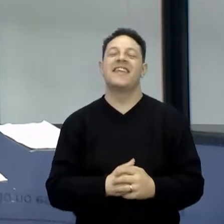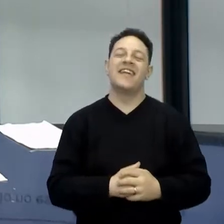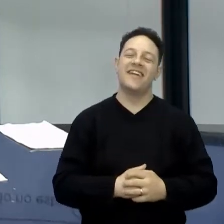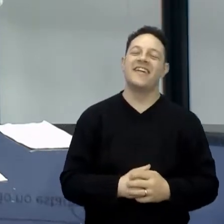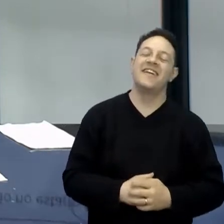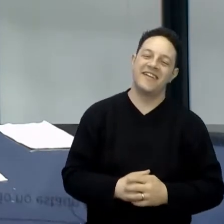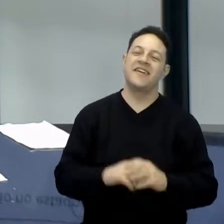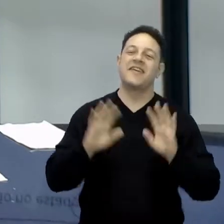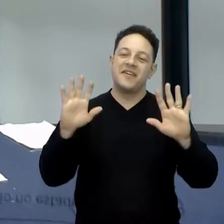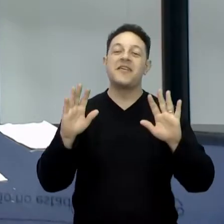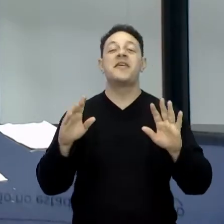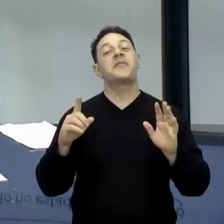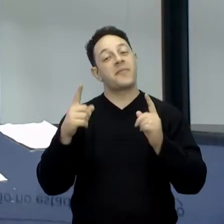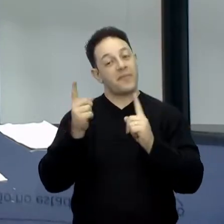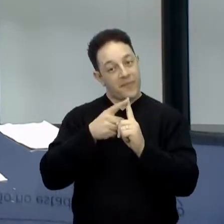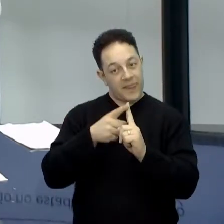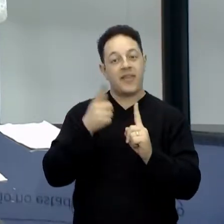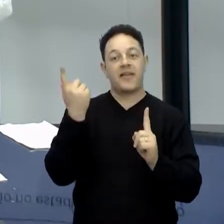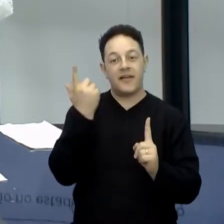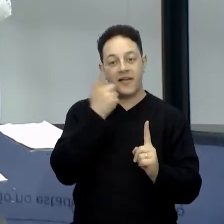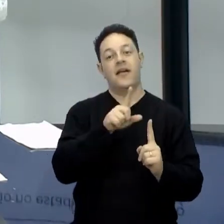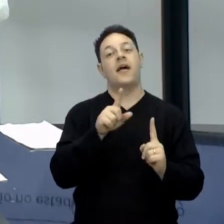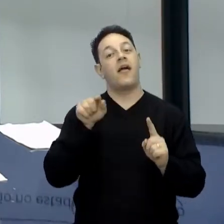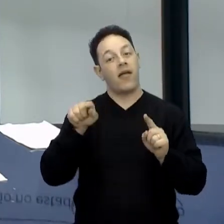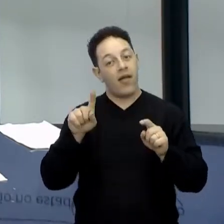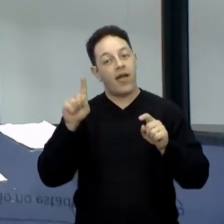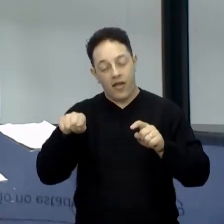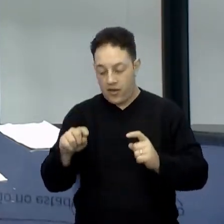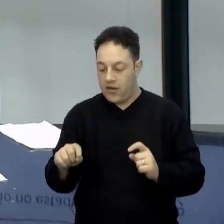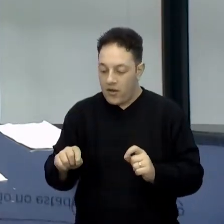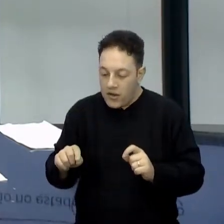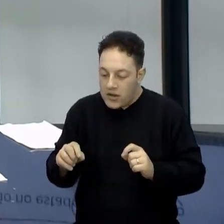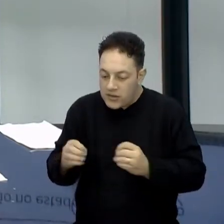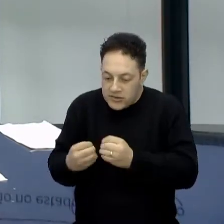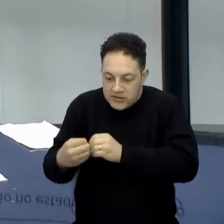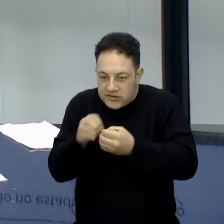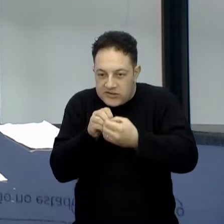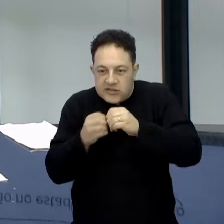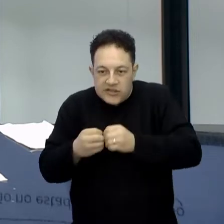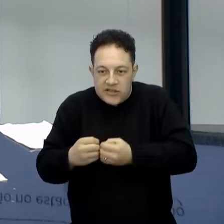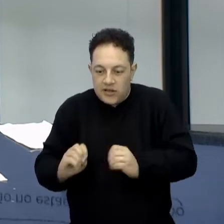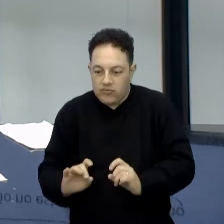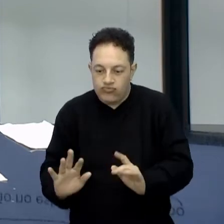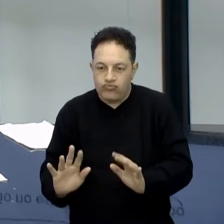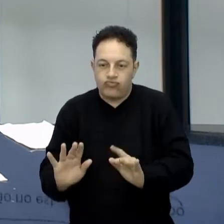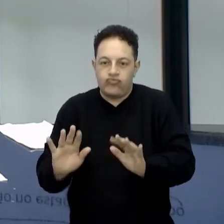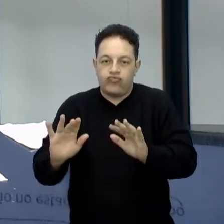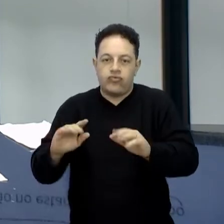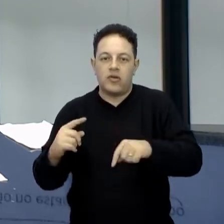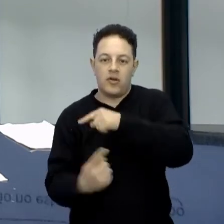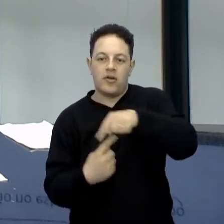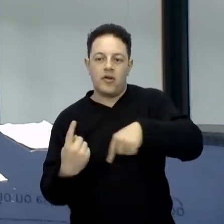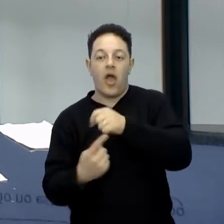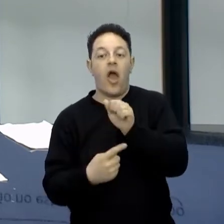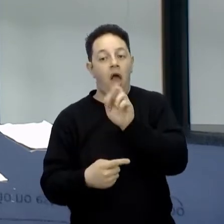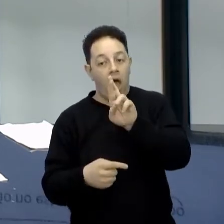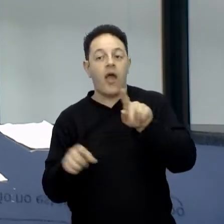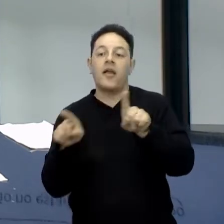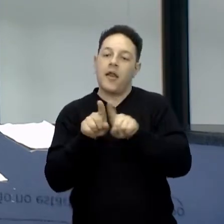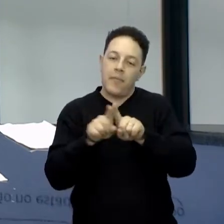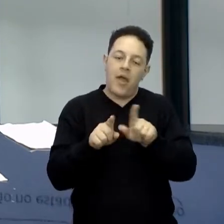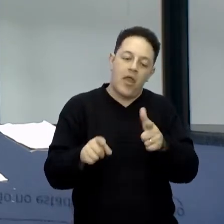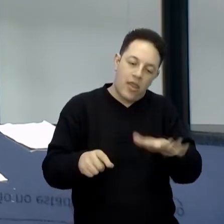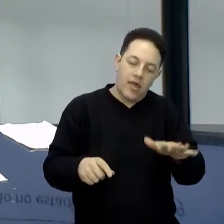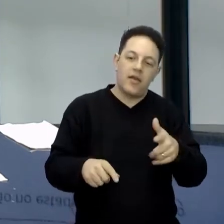essa primeira parte, para dizer, isso é a convecção. Isso acontece para o ar e também acontece para os líquidos